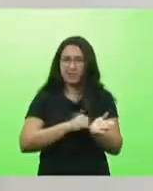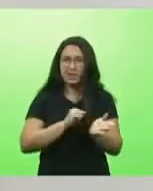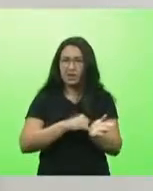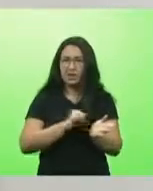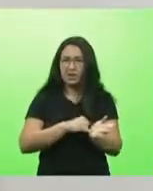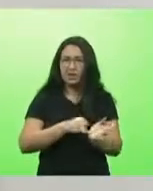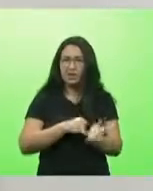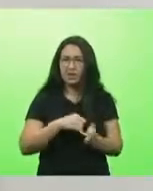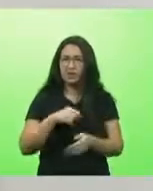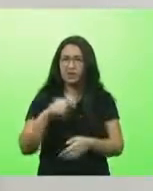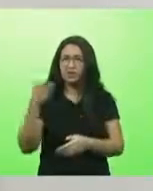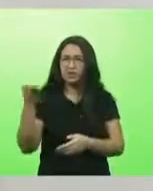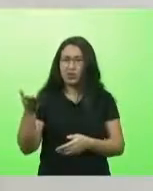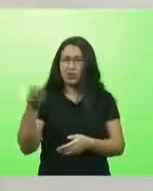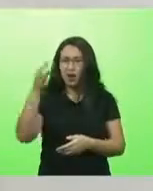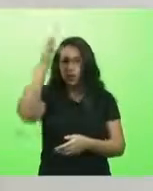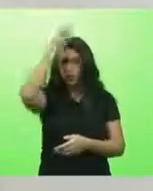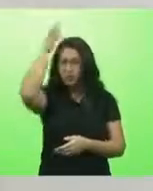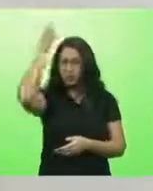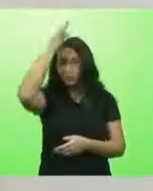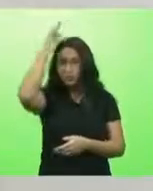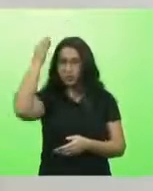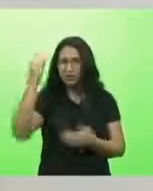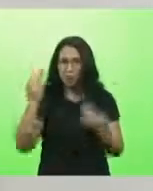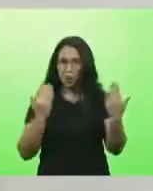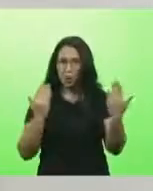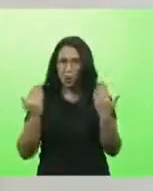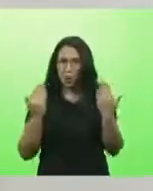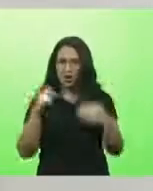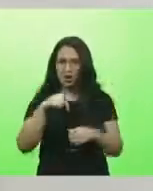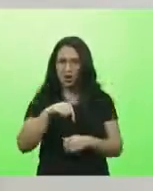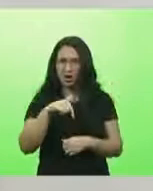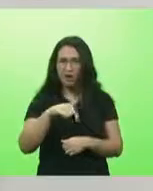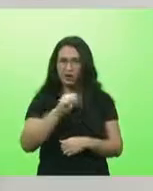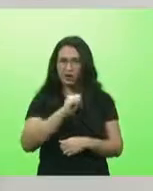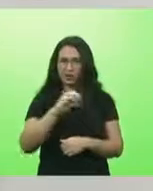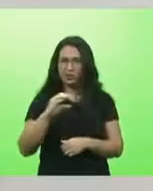no Estado do Espírito Santo em comparação ao Estado de Santa Catarina.